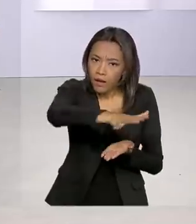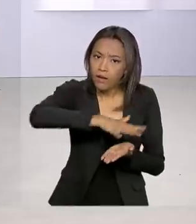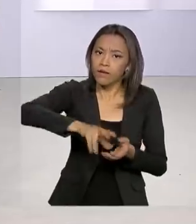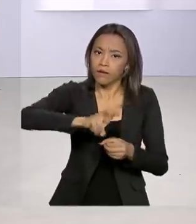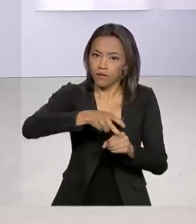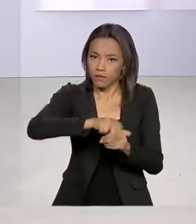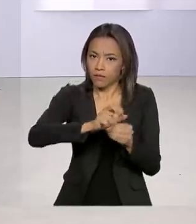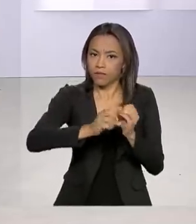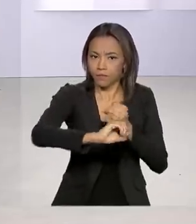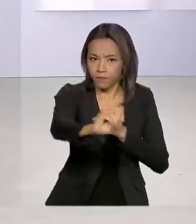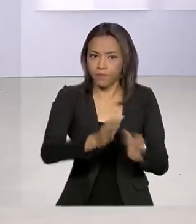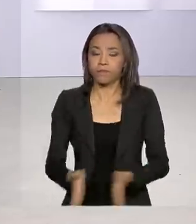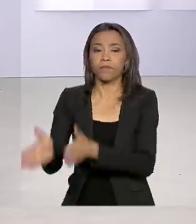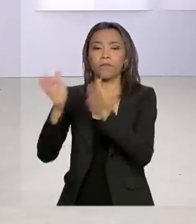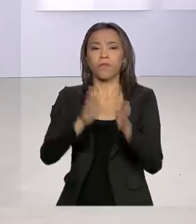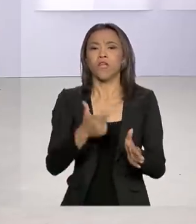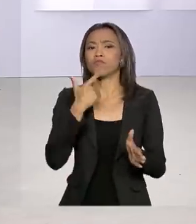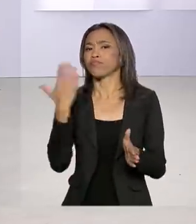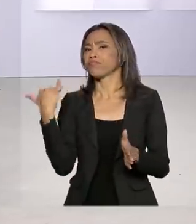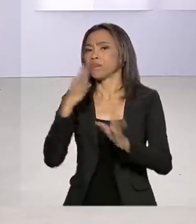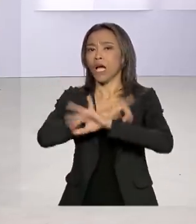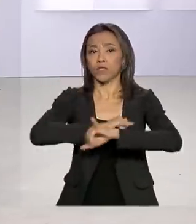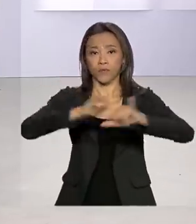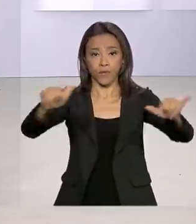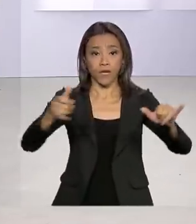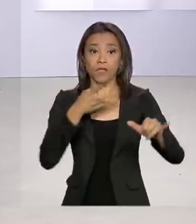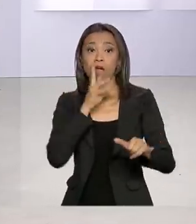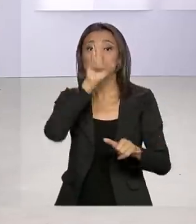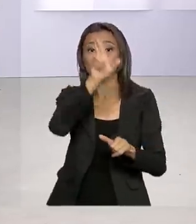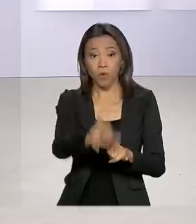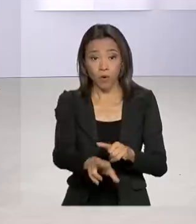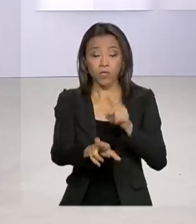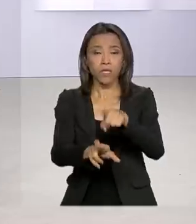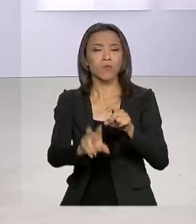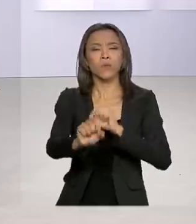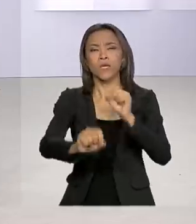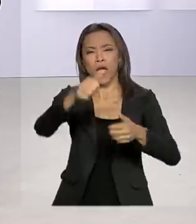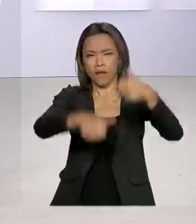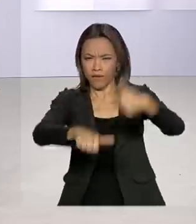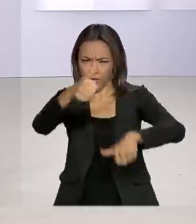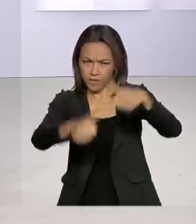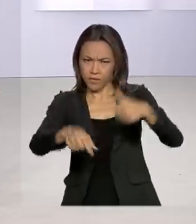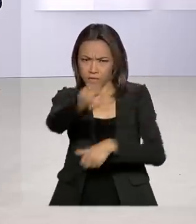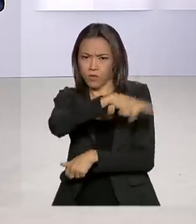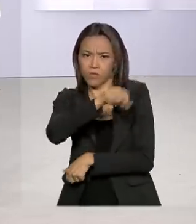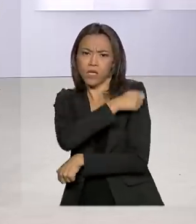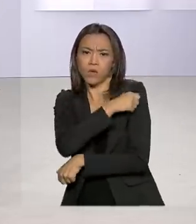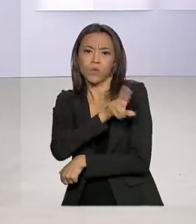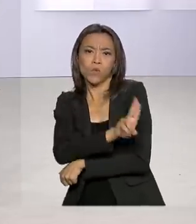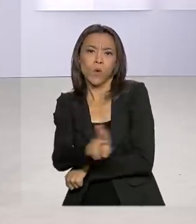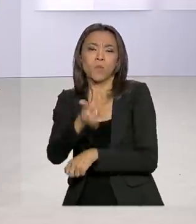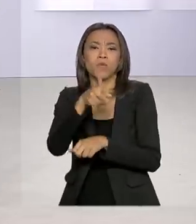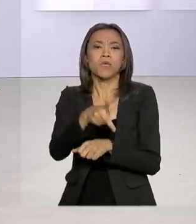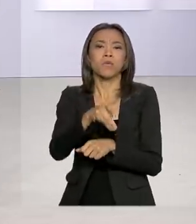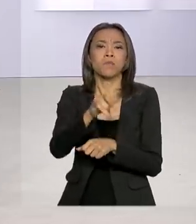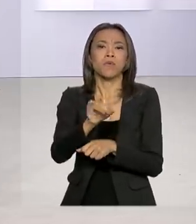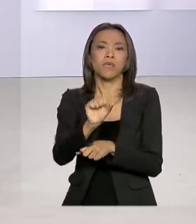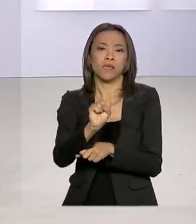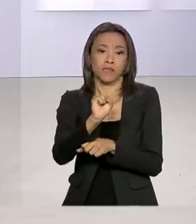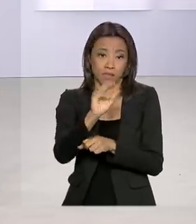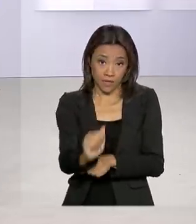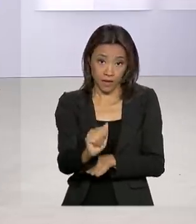Foram divulgados os resultados do Programa Internacional de Avaliação de Estudantes, o PISA, relacionados ao primeiro semestre de